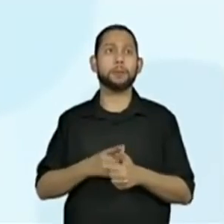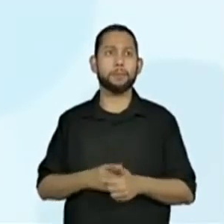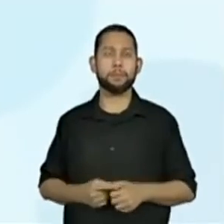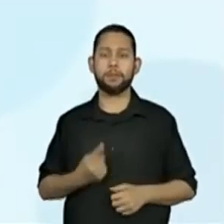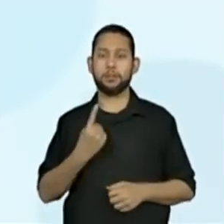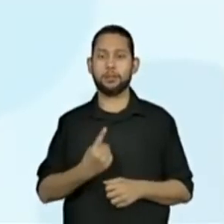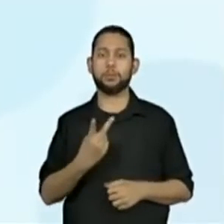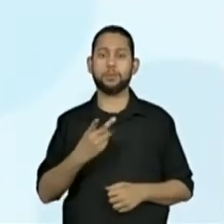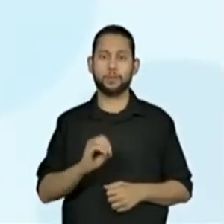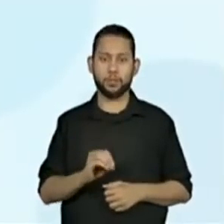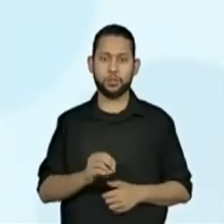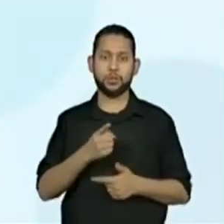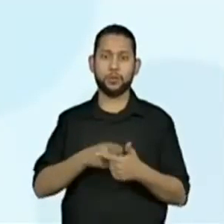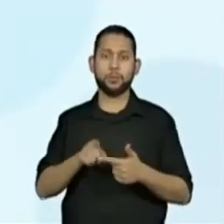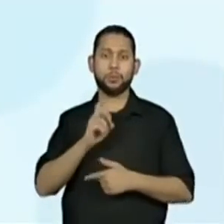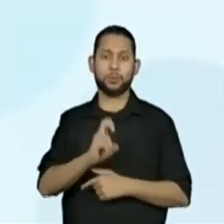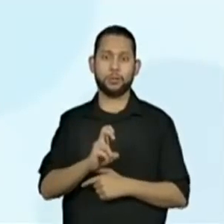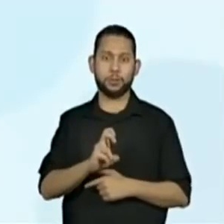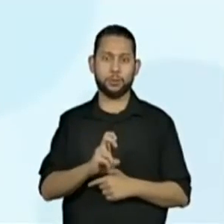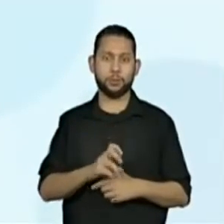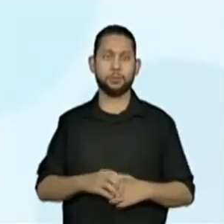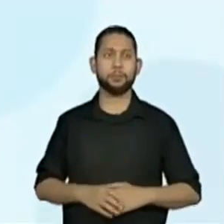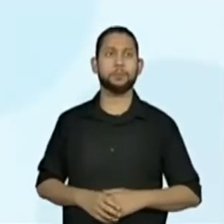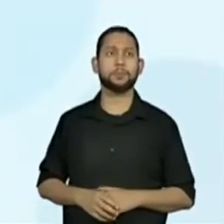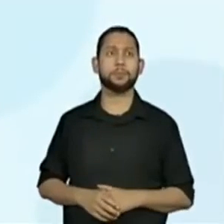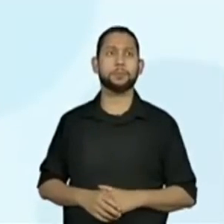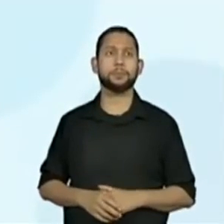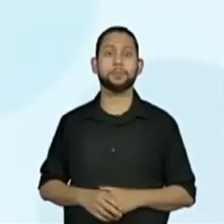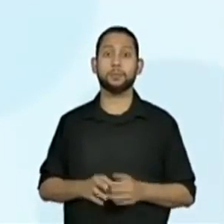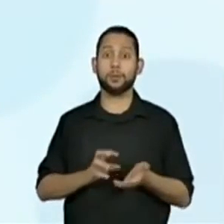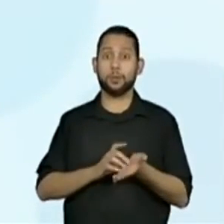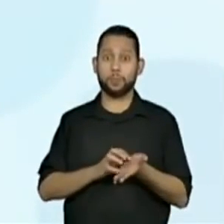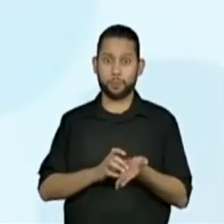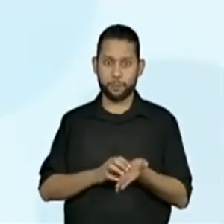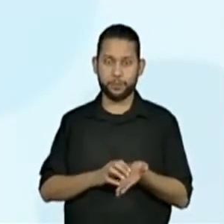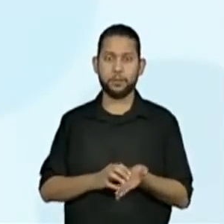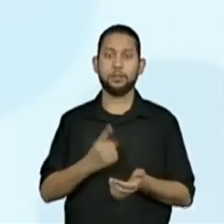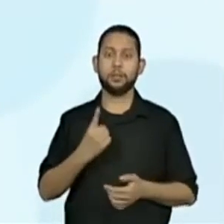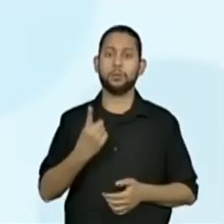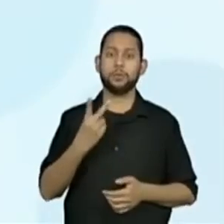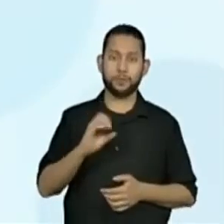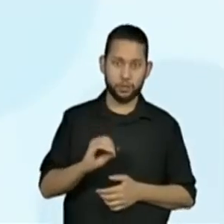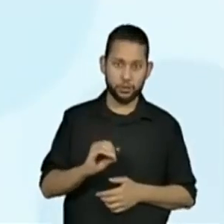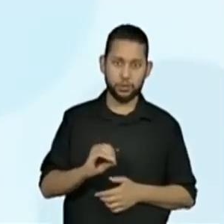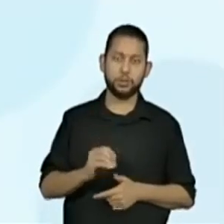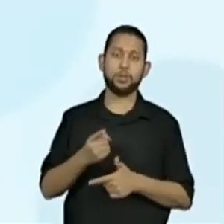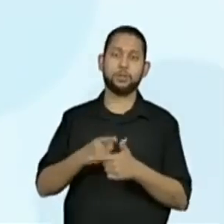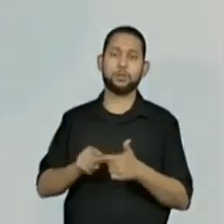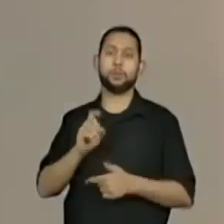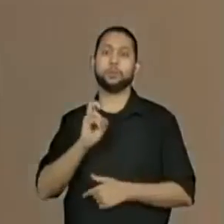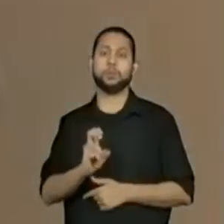120 dividido por 5. Vamos conferir e vamos anotar o resultado. 120